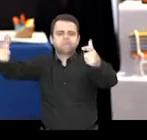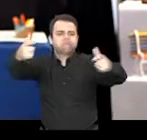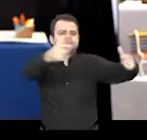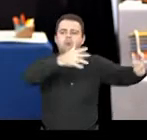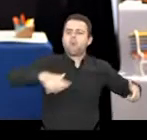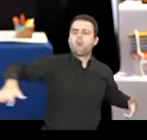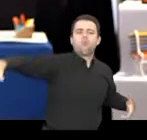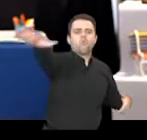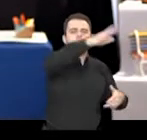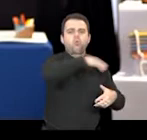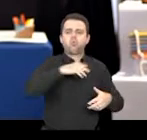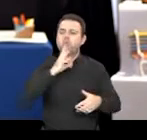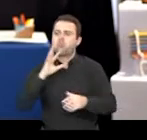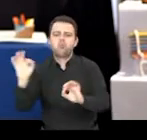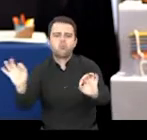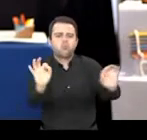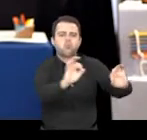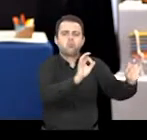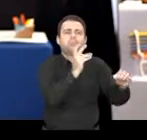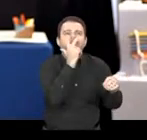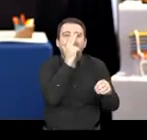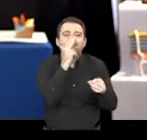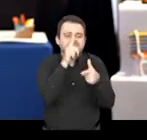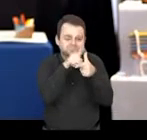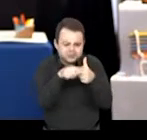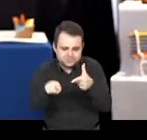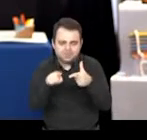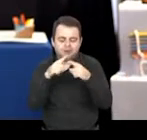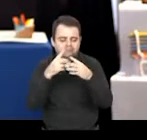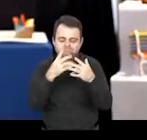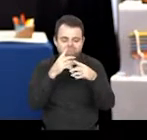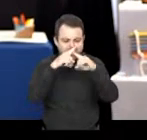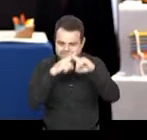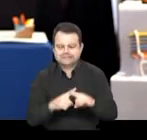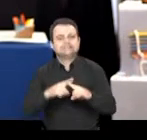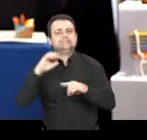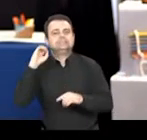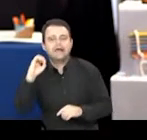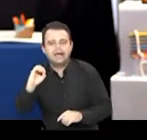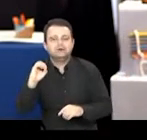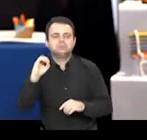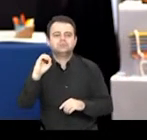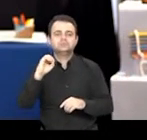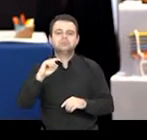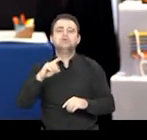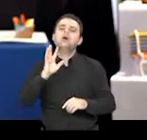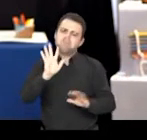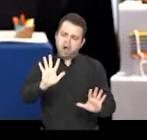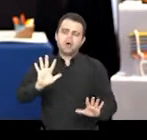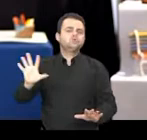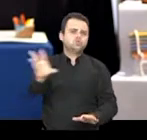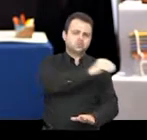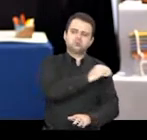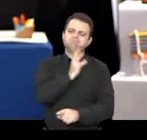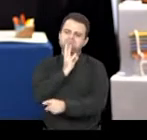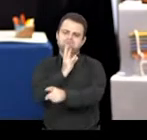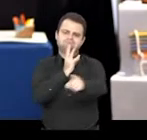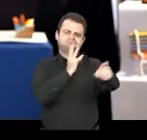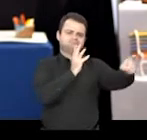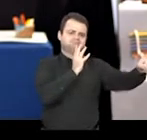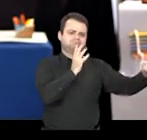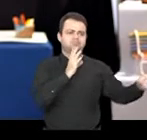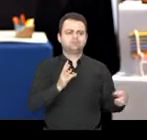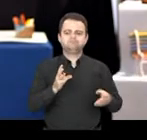e ainda multiplicavam o nada por zero, o que lhes dava uma linguagem de chão, para nunca